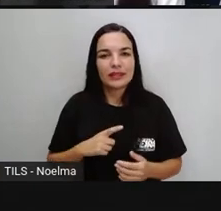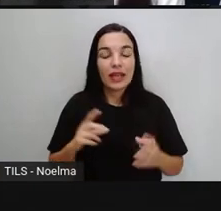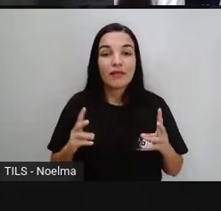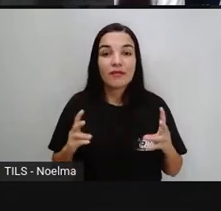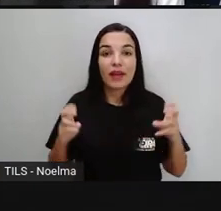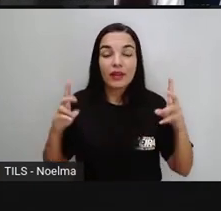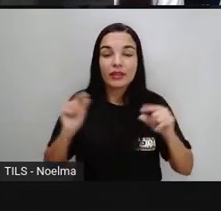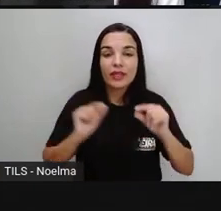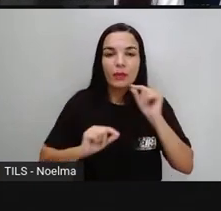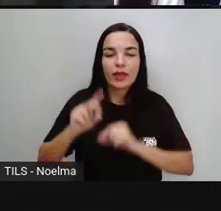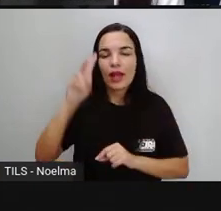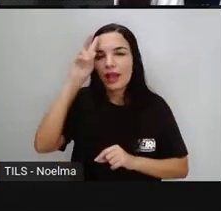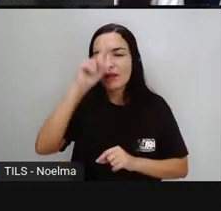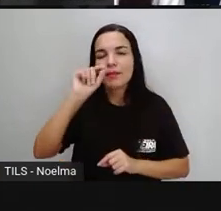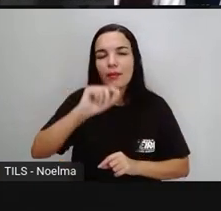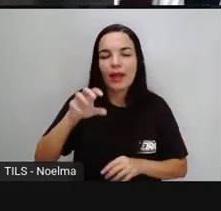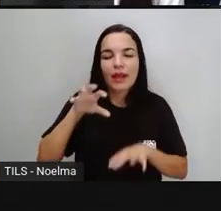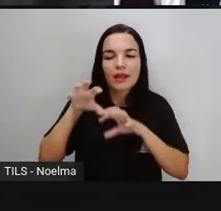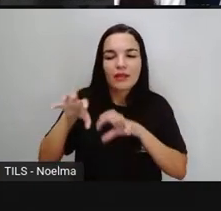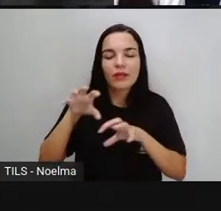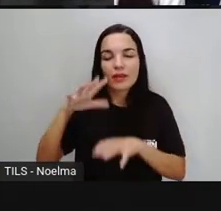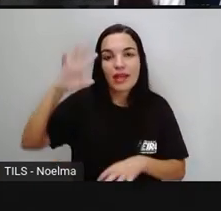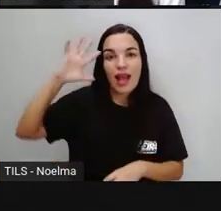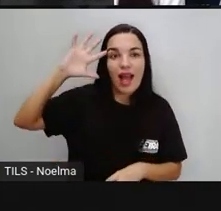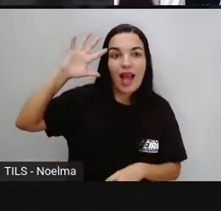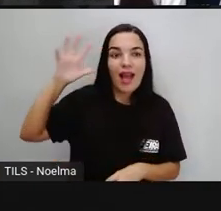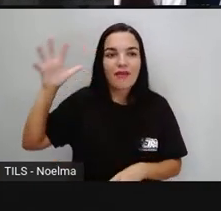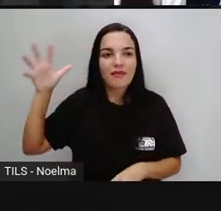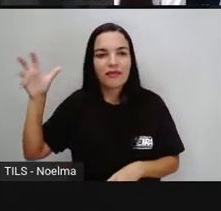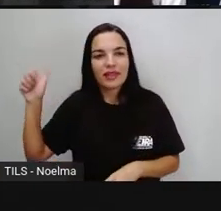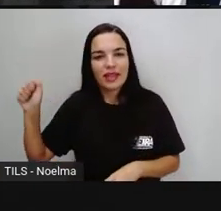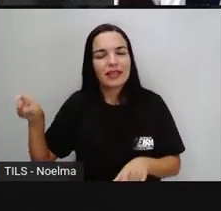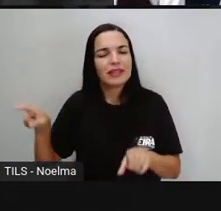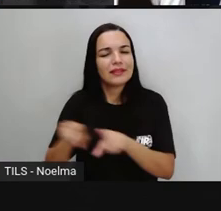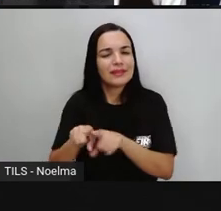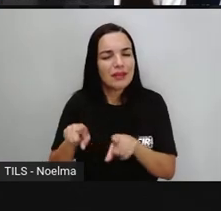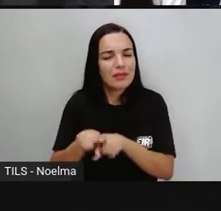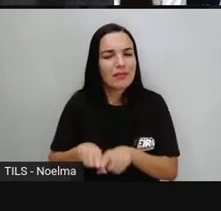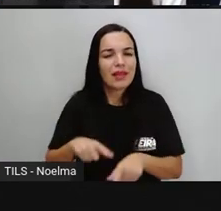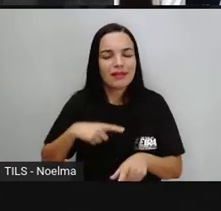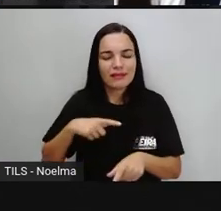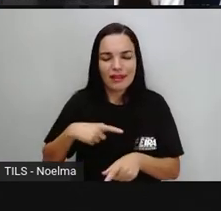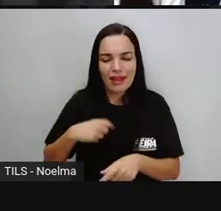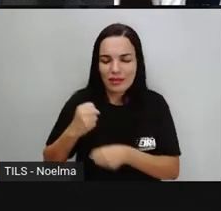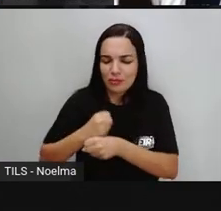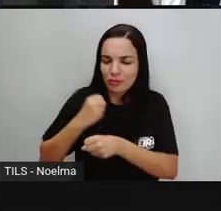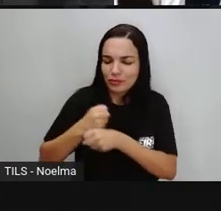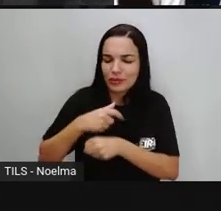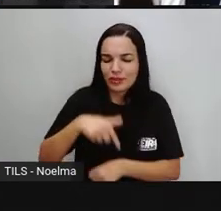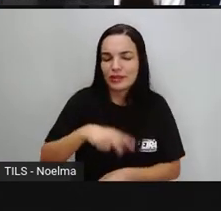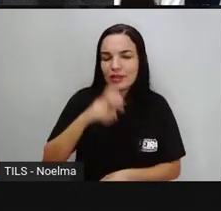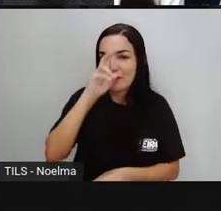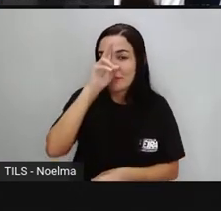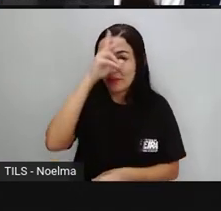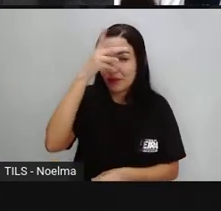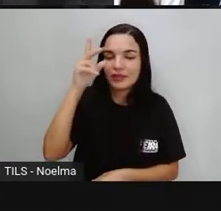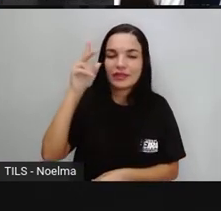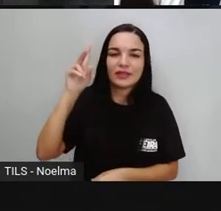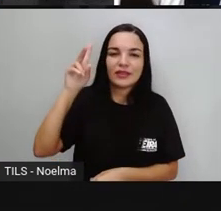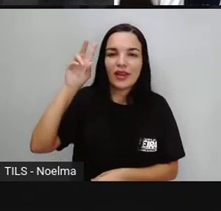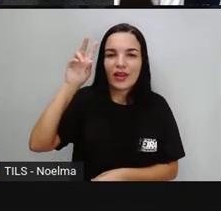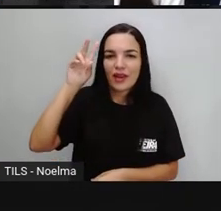e lembrar as influências africanas que fazem parte, que constituem também aí a cultura de Feira de